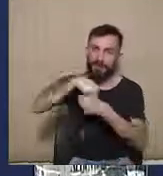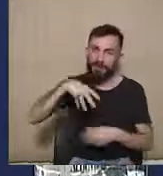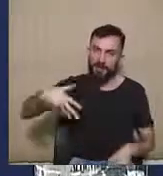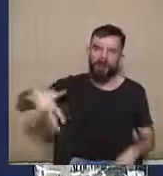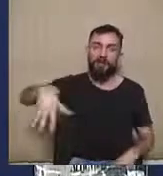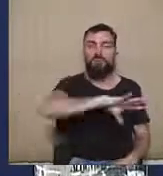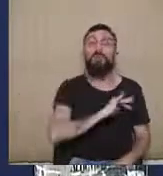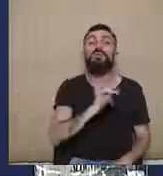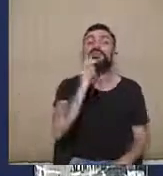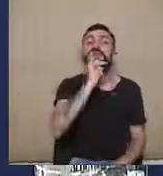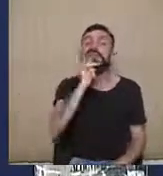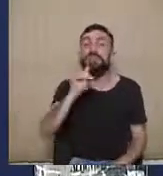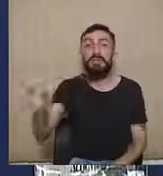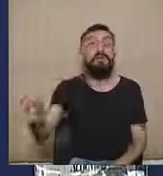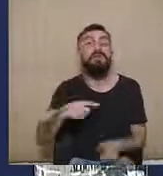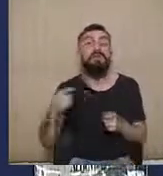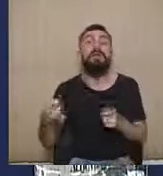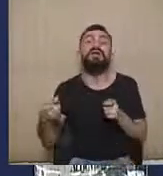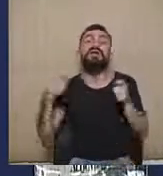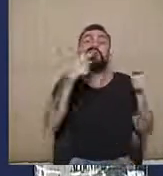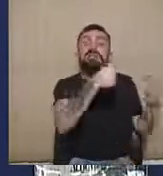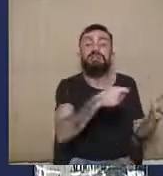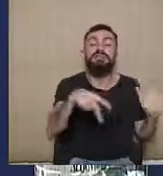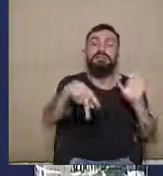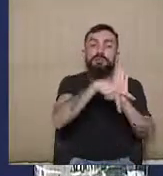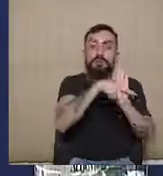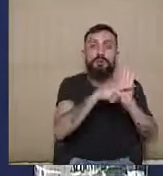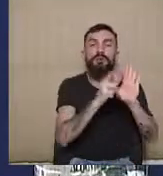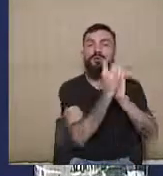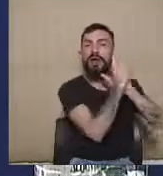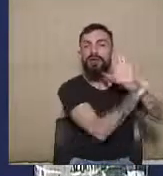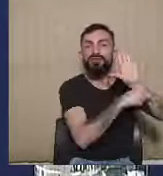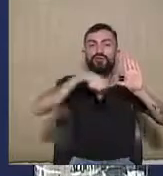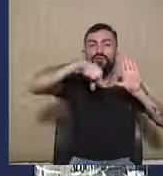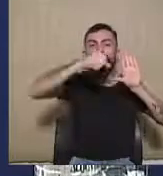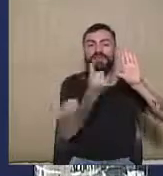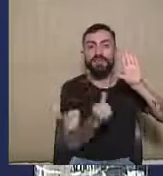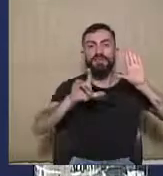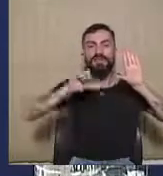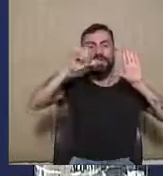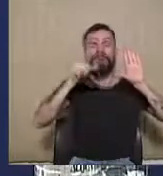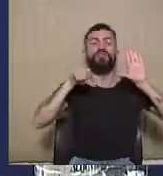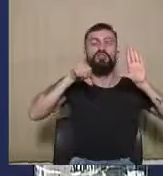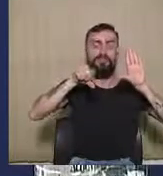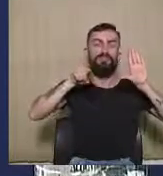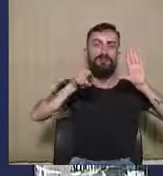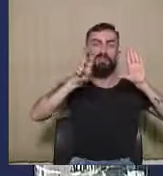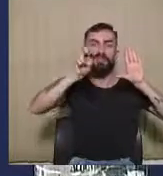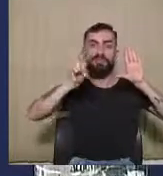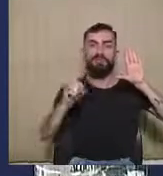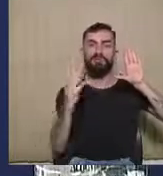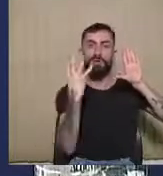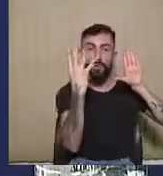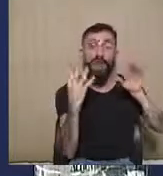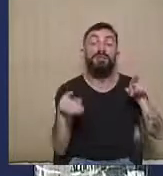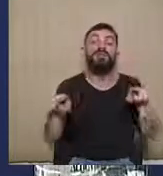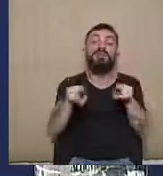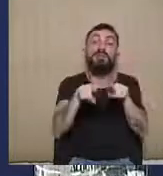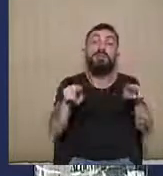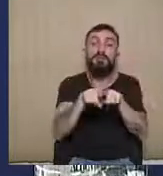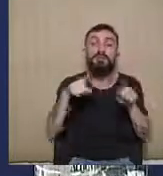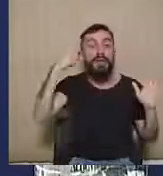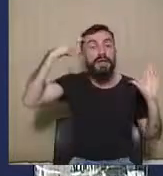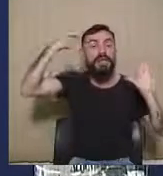representações eleitorais que são disciplinadas pelo artigo 96 da Lei 9.504 e são tratadas também pela